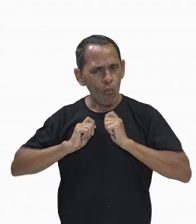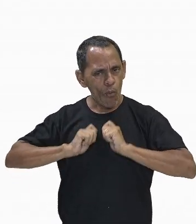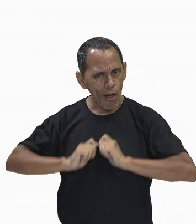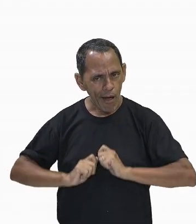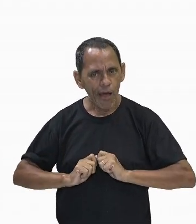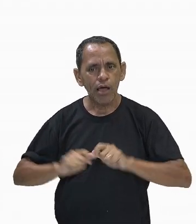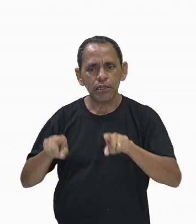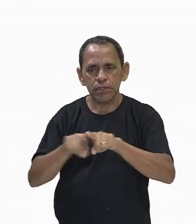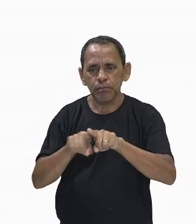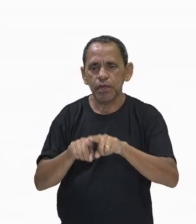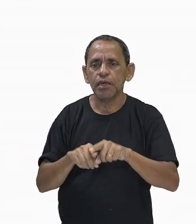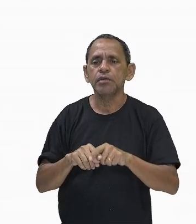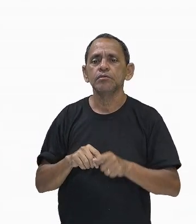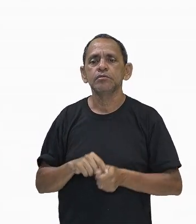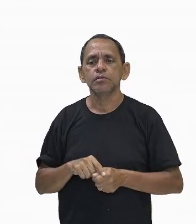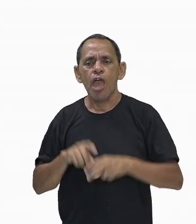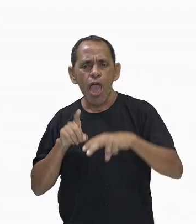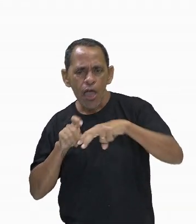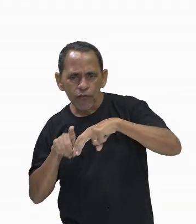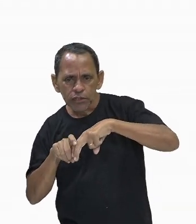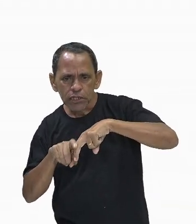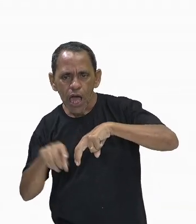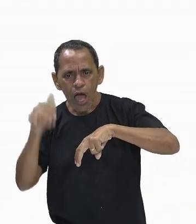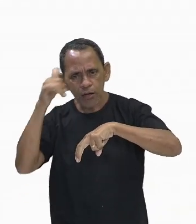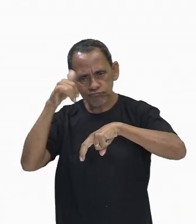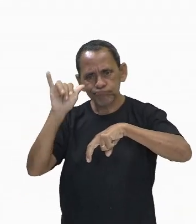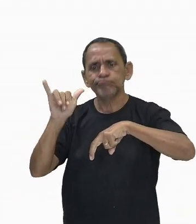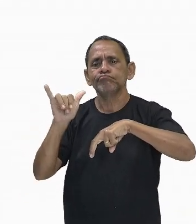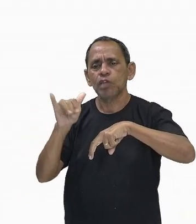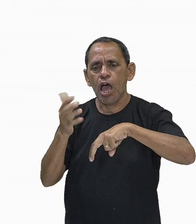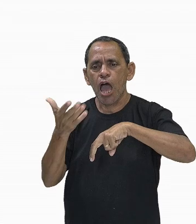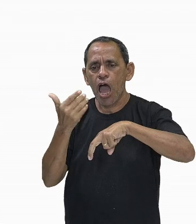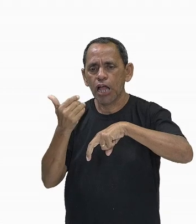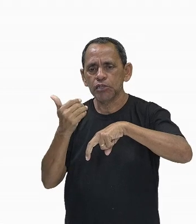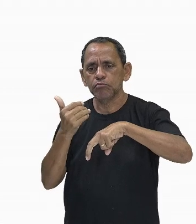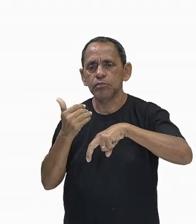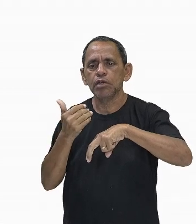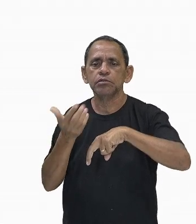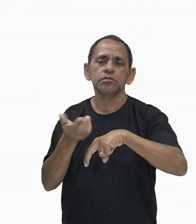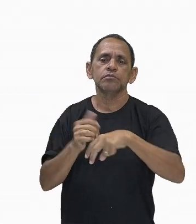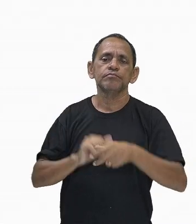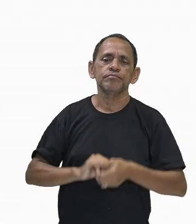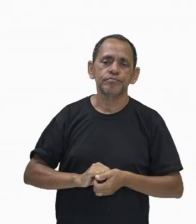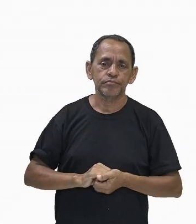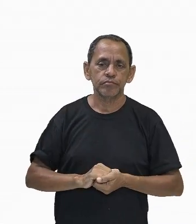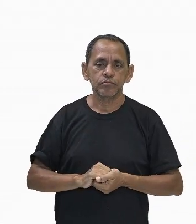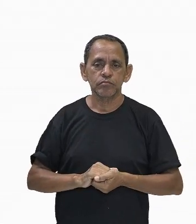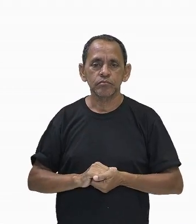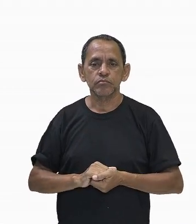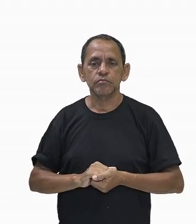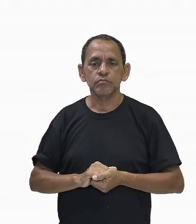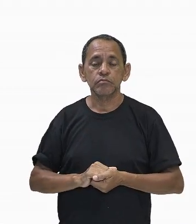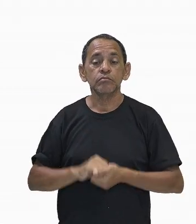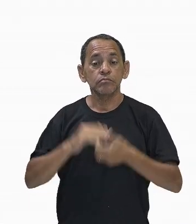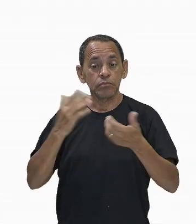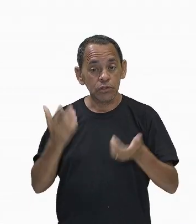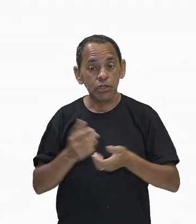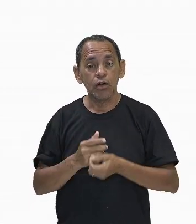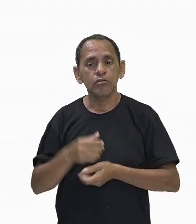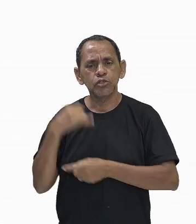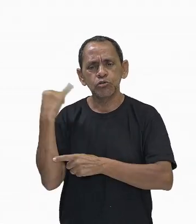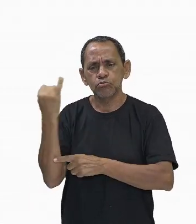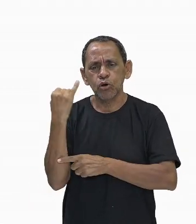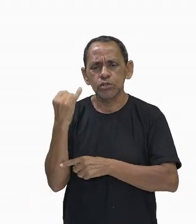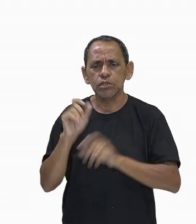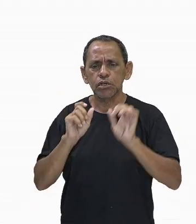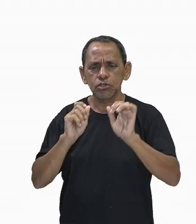patógenos que contaminam aquele alimento que a gente adquire. Sono regular também é importantíssimo